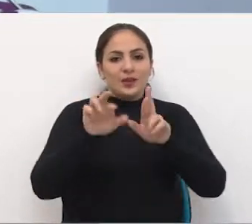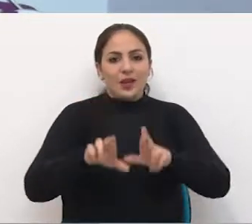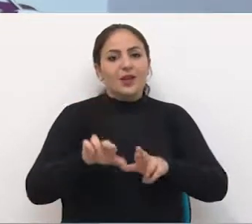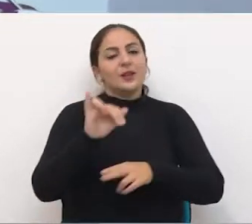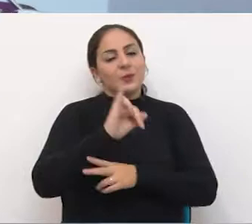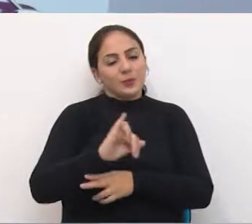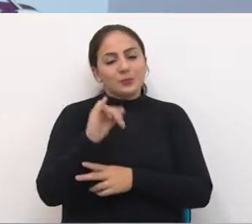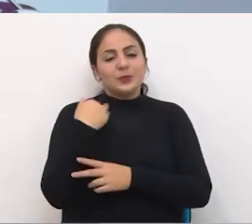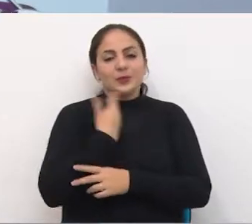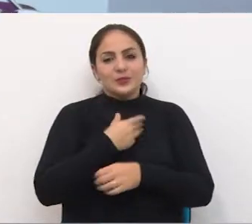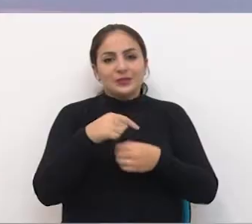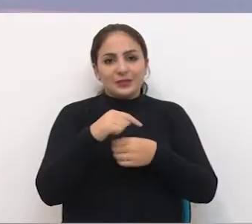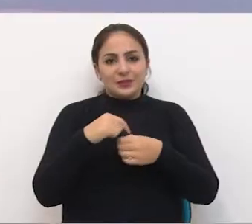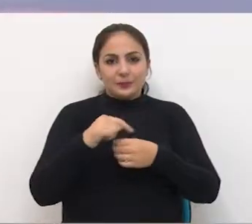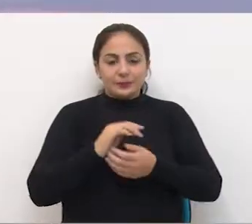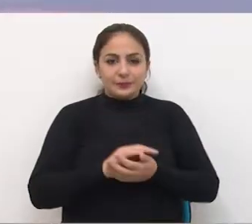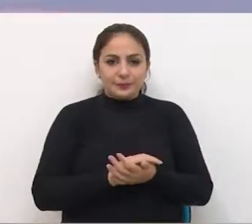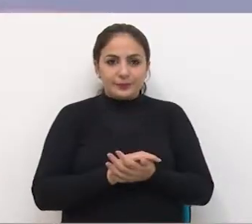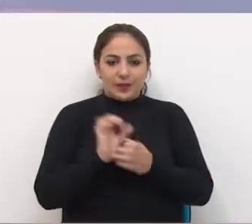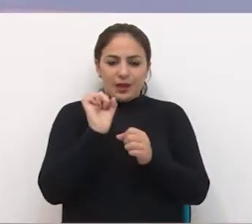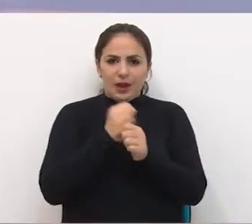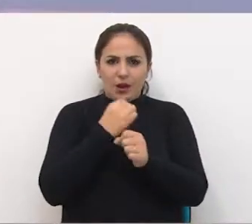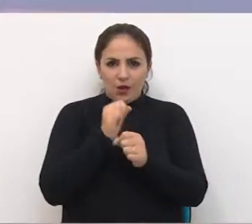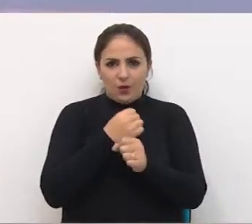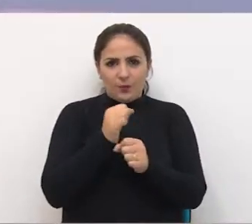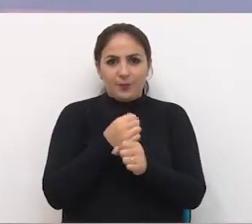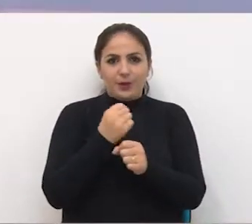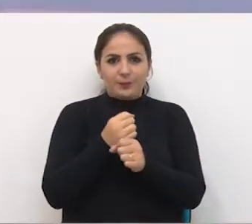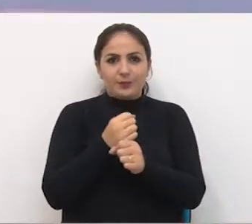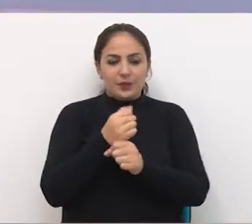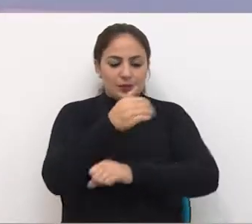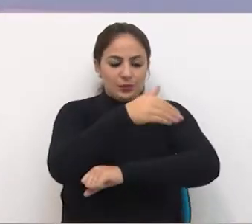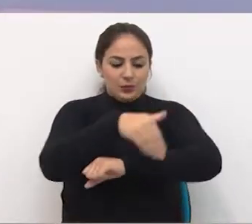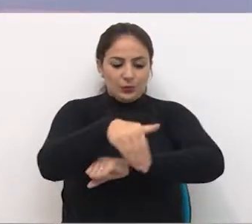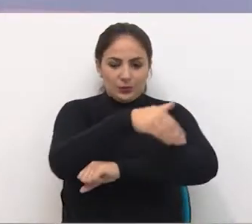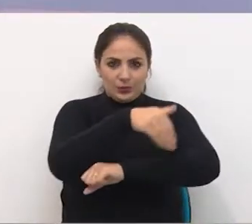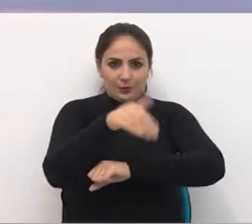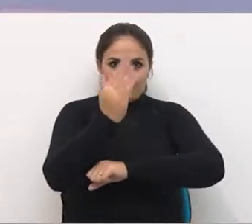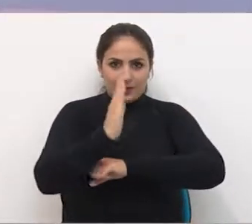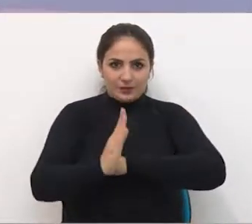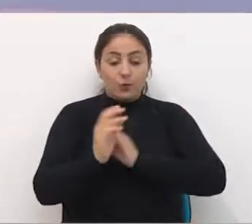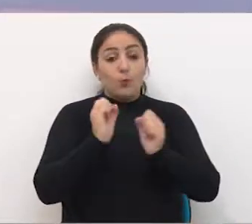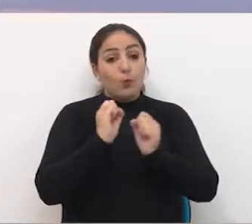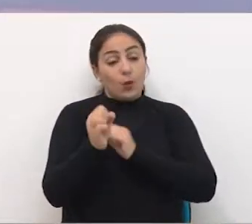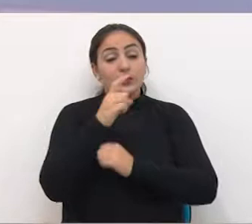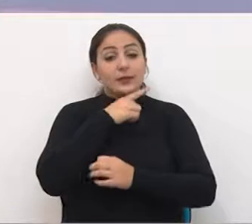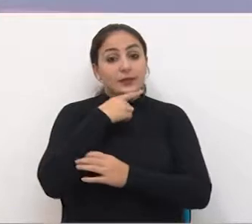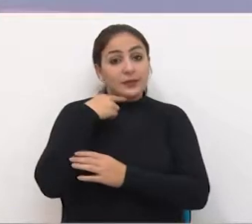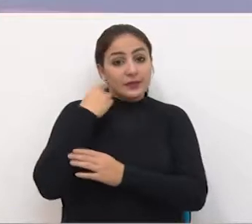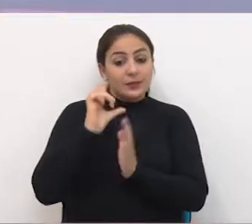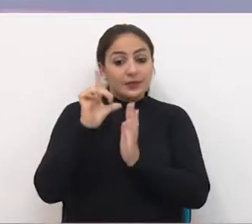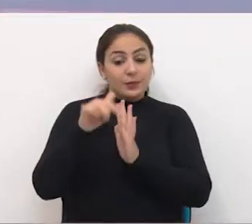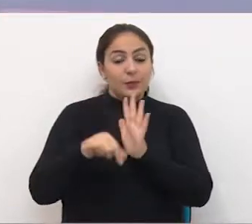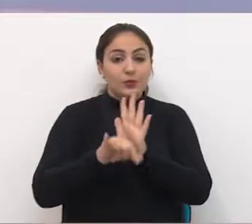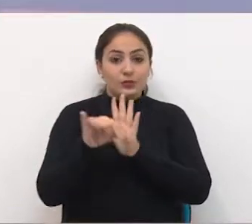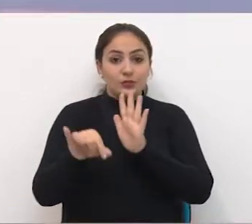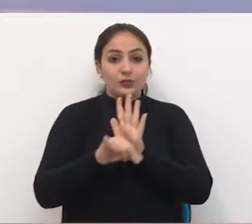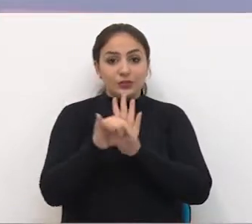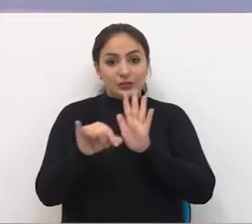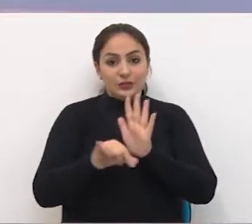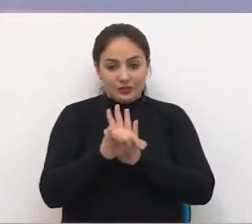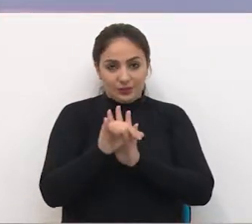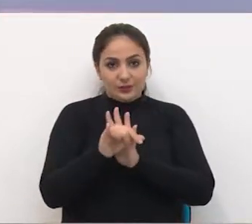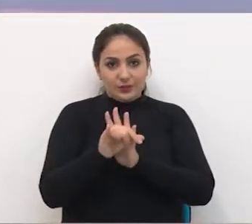extremamente importante para a nossa cidade. As obras de revitalização da Avenida Brasil podem atrasar após o edital do